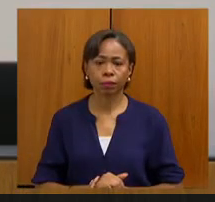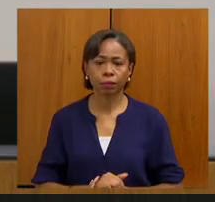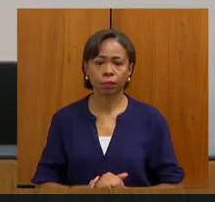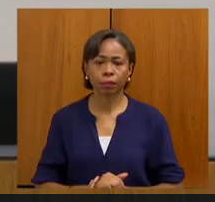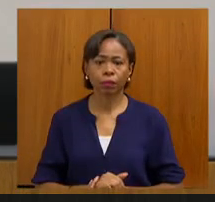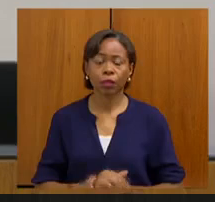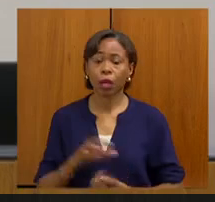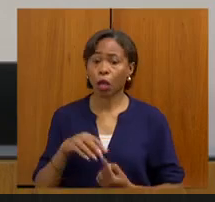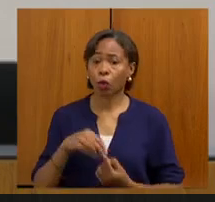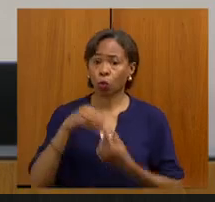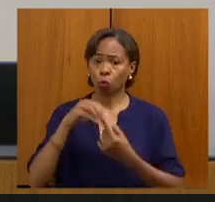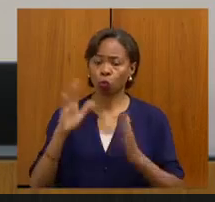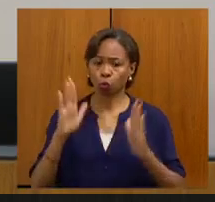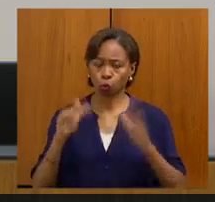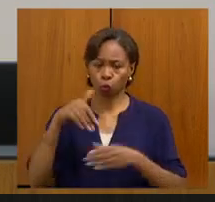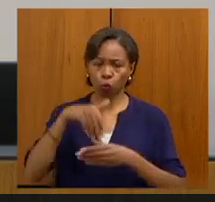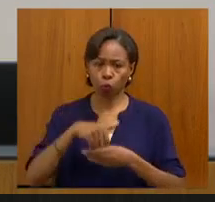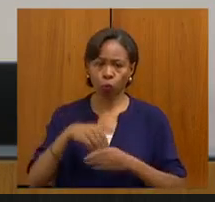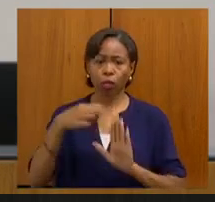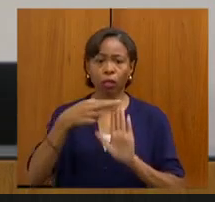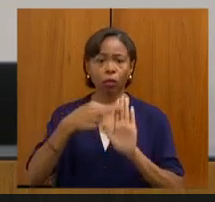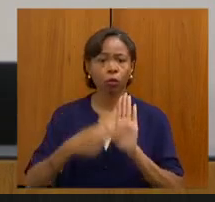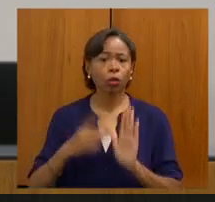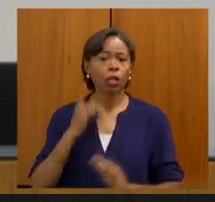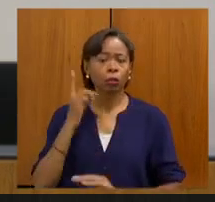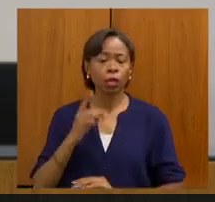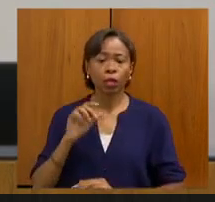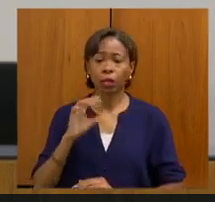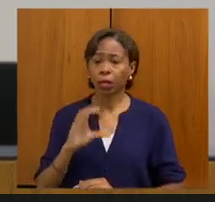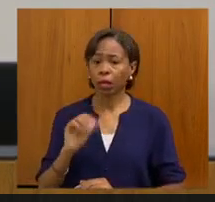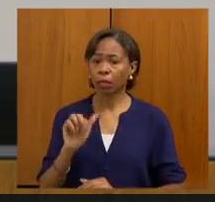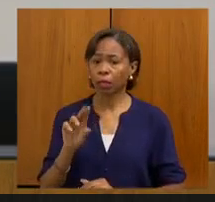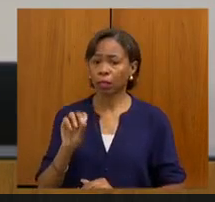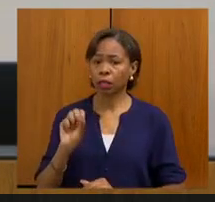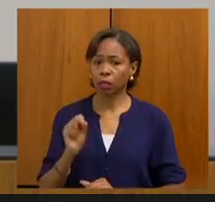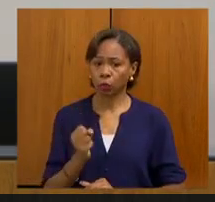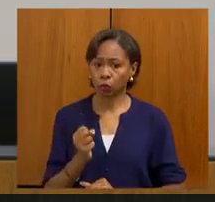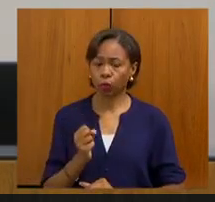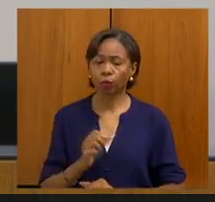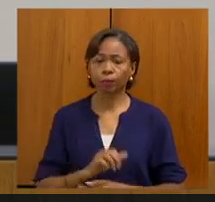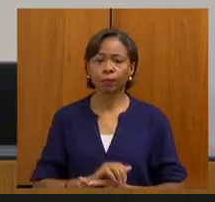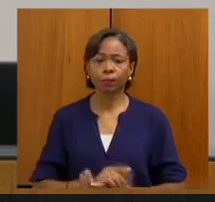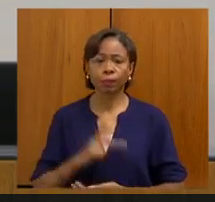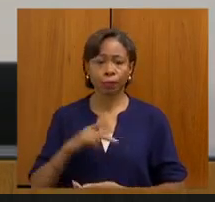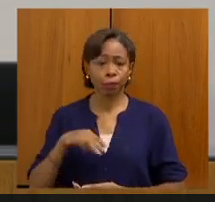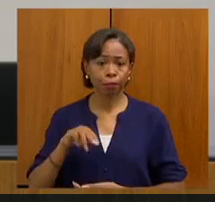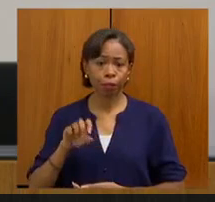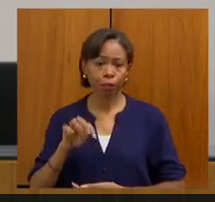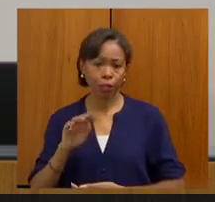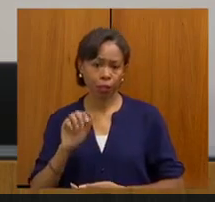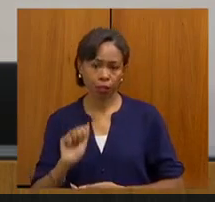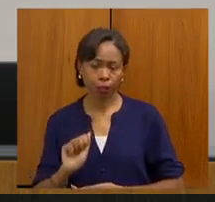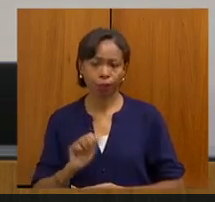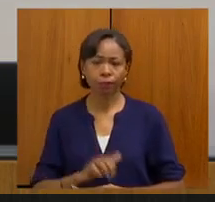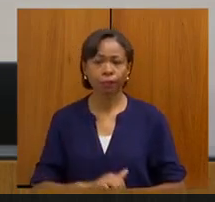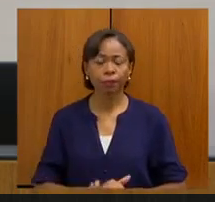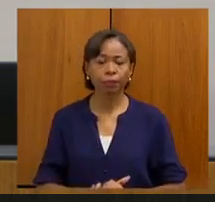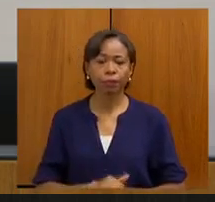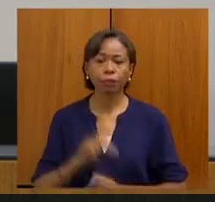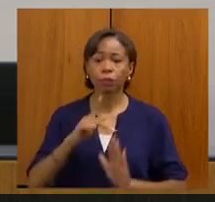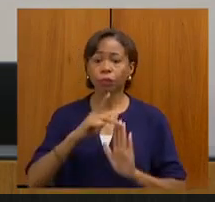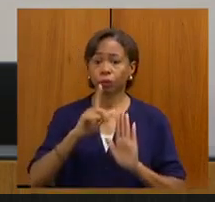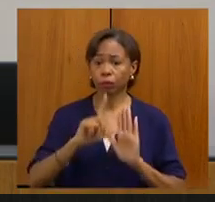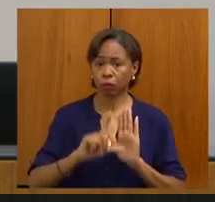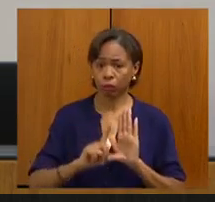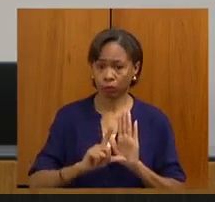em turno único, relator, deputado Carlos Pimenta. Projeto de leis nº 2.784, no